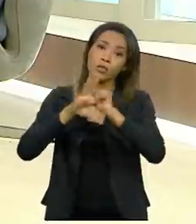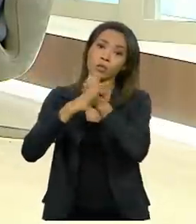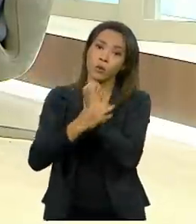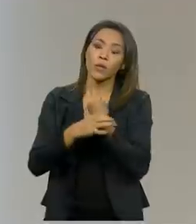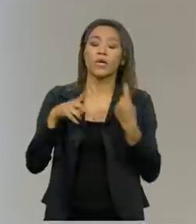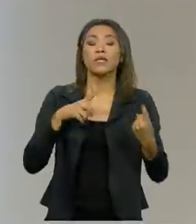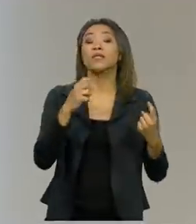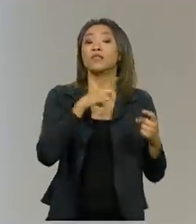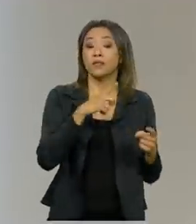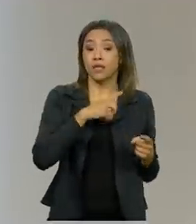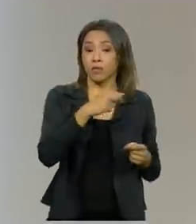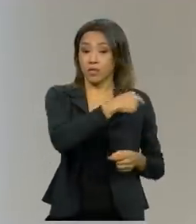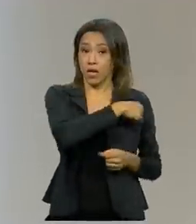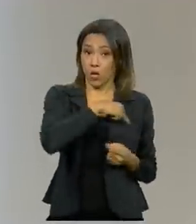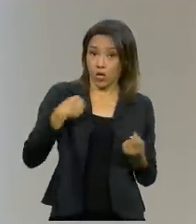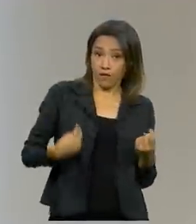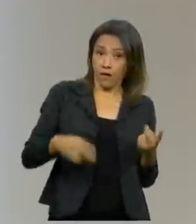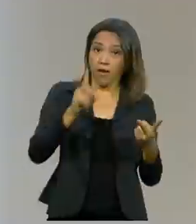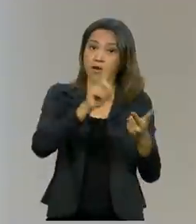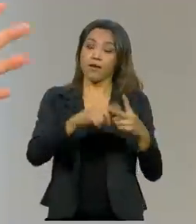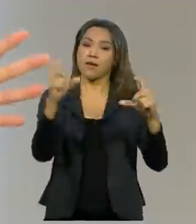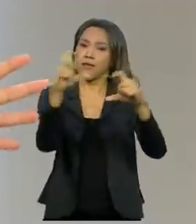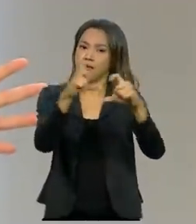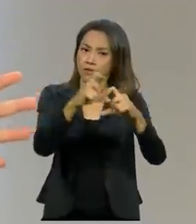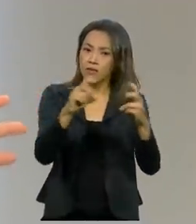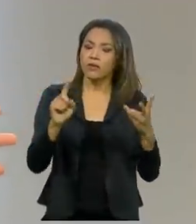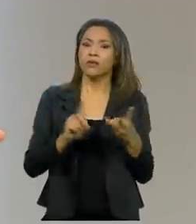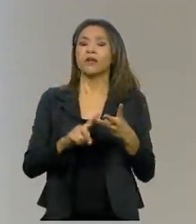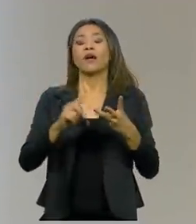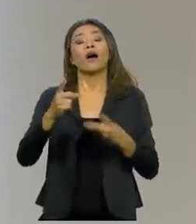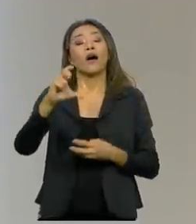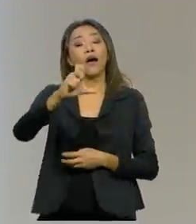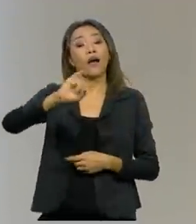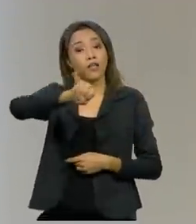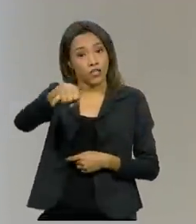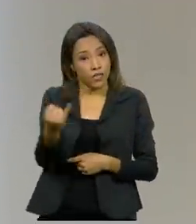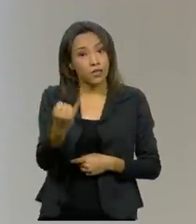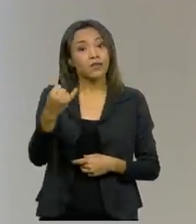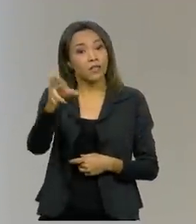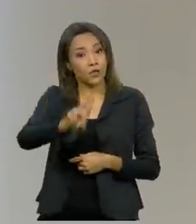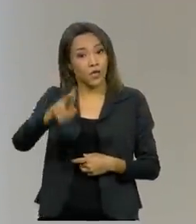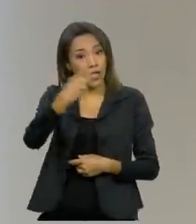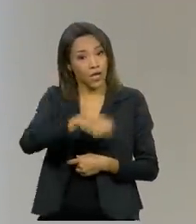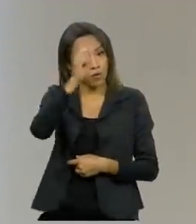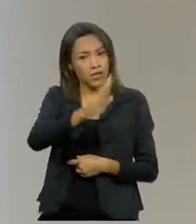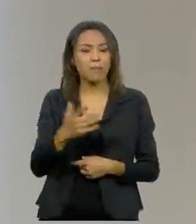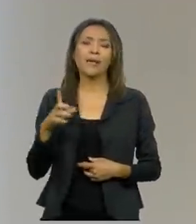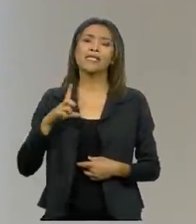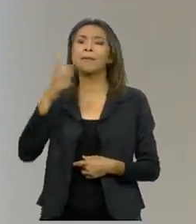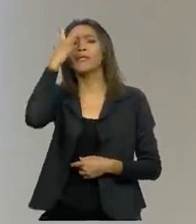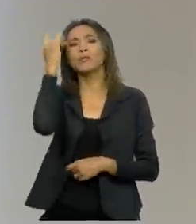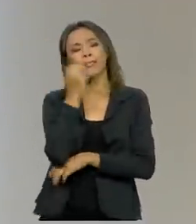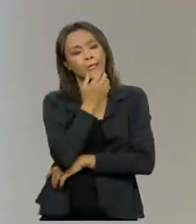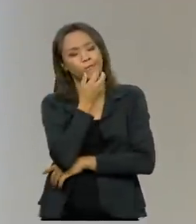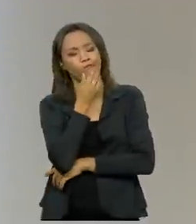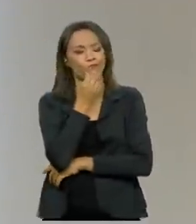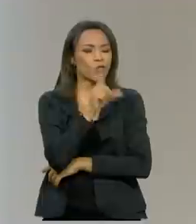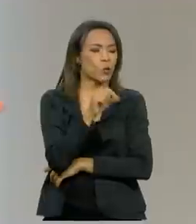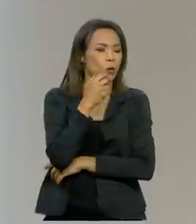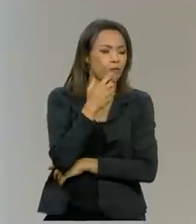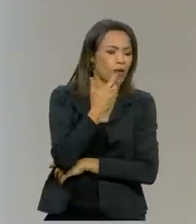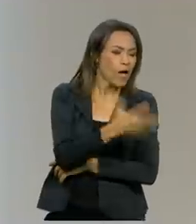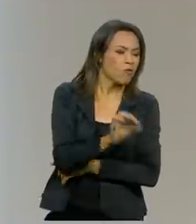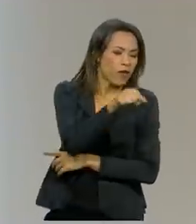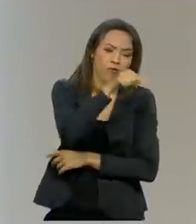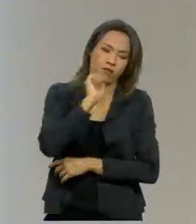Coronavac, Pfizer, Janssen e AstraZeneca sendo aplicadas aqui contra o coronavírus no país. Mas tem gente que quer escolher. Chega no posto, não tem a que